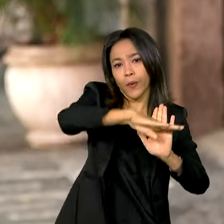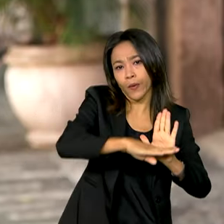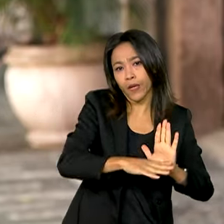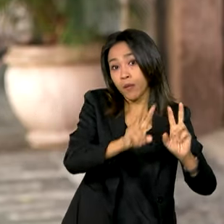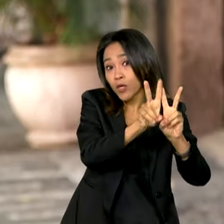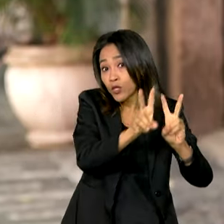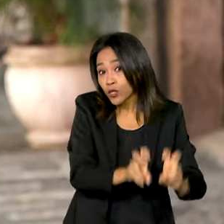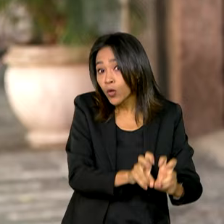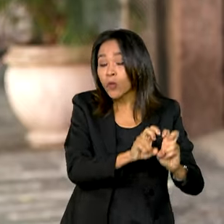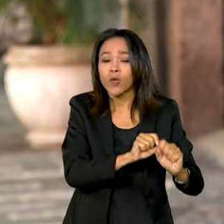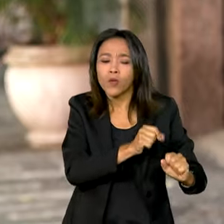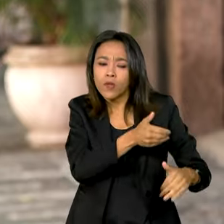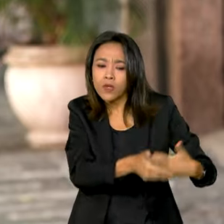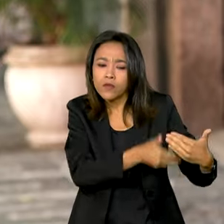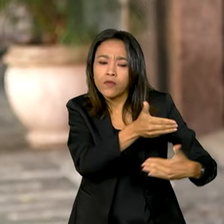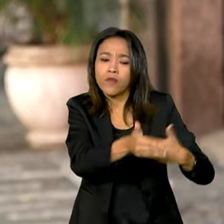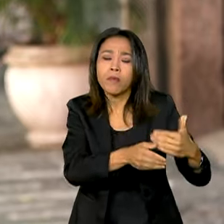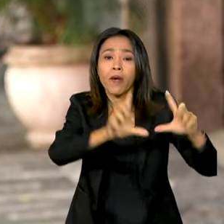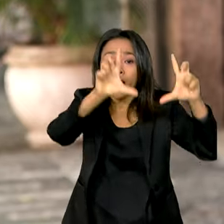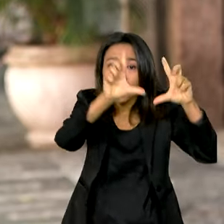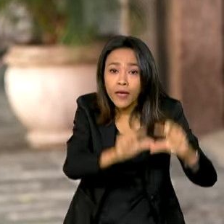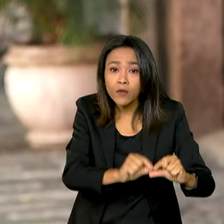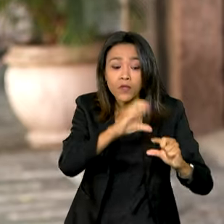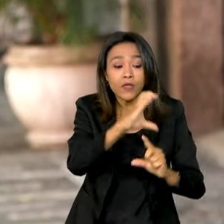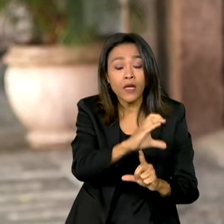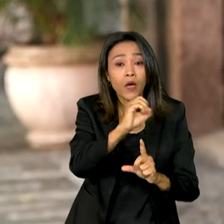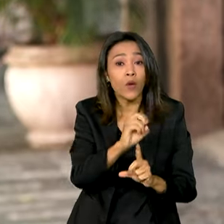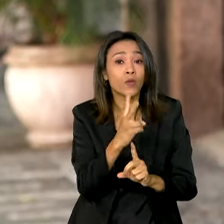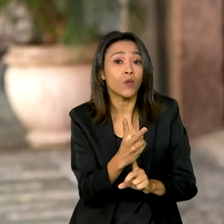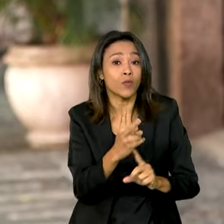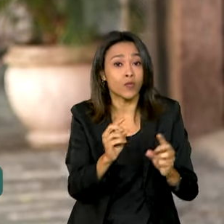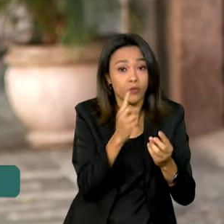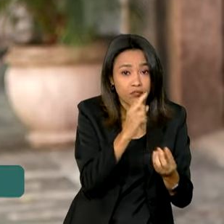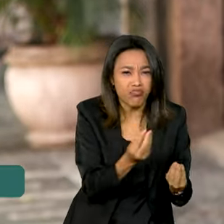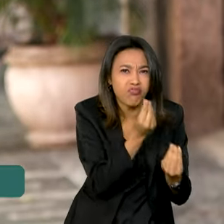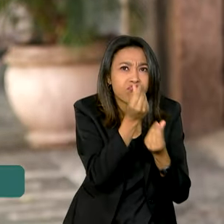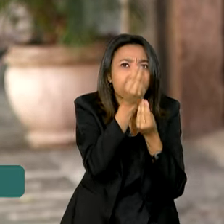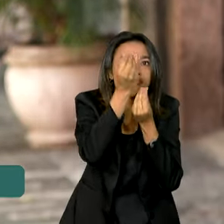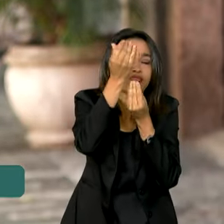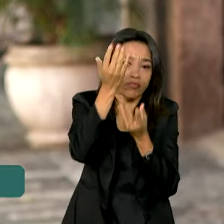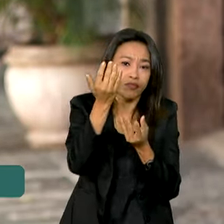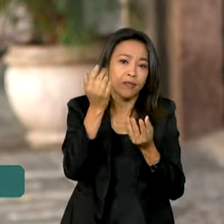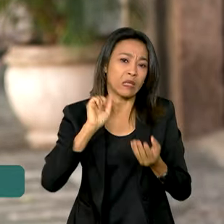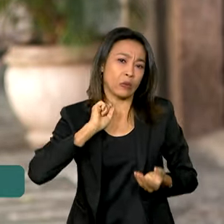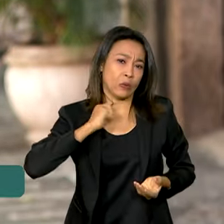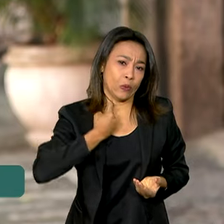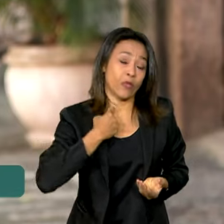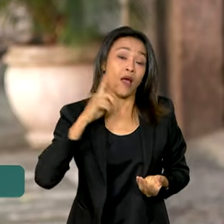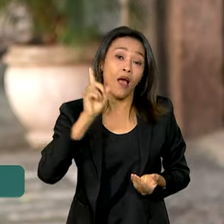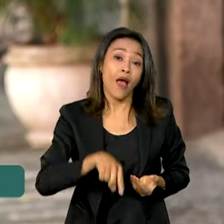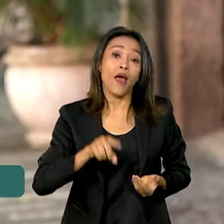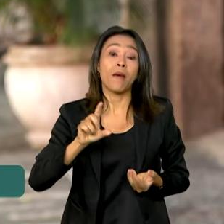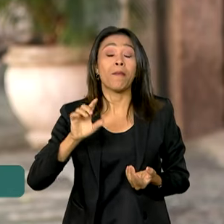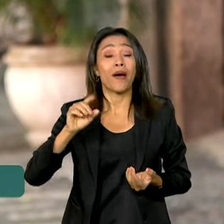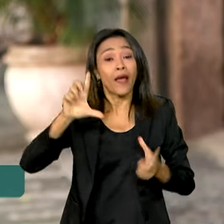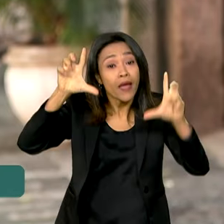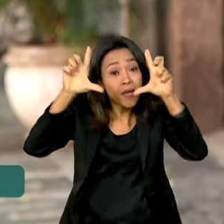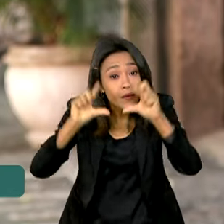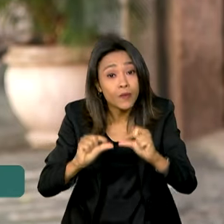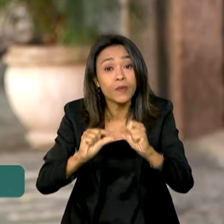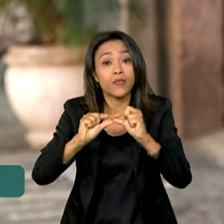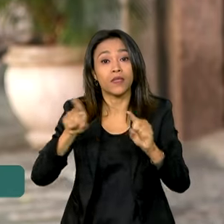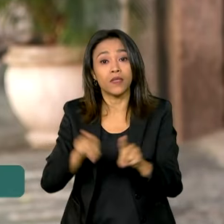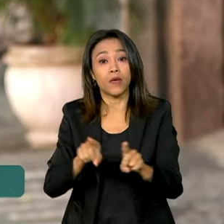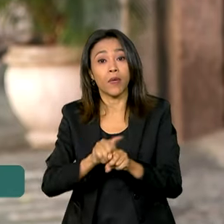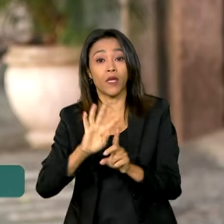do Hidrogênio de Baixa Emissão de Carbono, o PHBC. O objetivo é desenvolver o hidrogênio de baixa emissão de carbono e